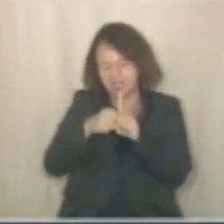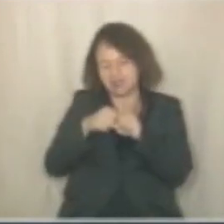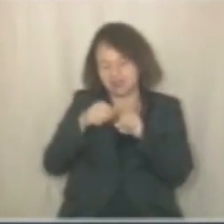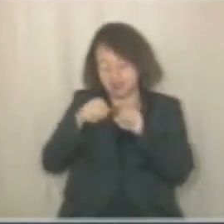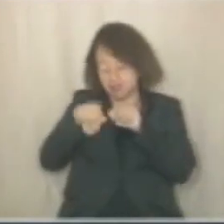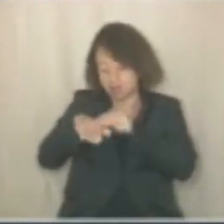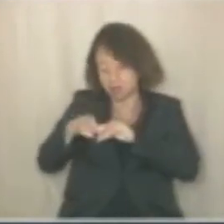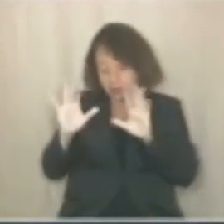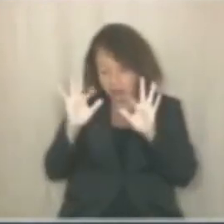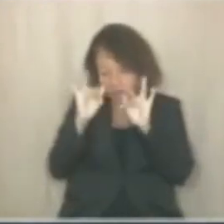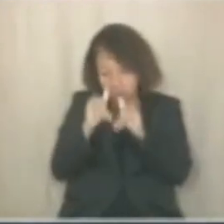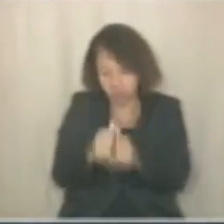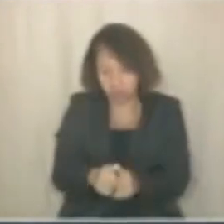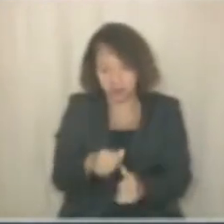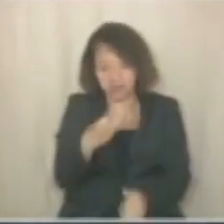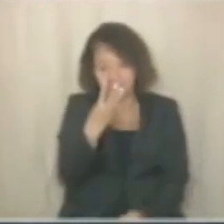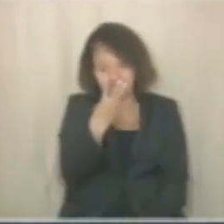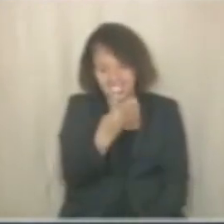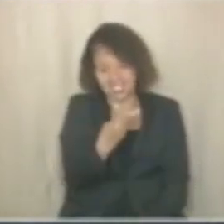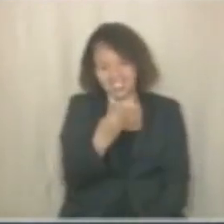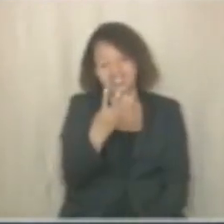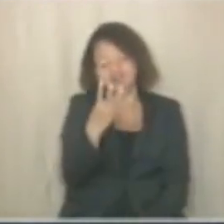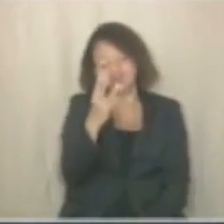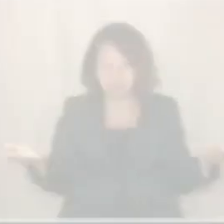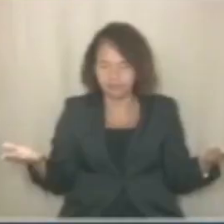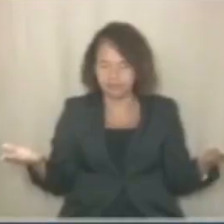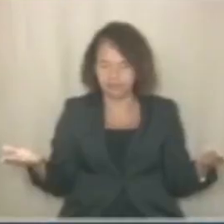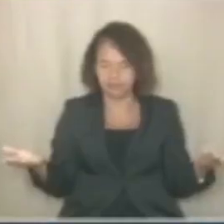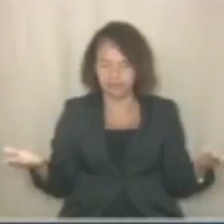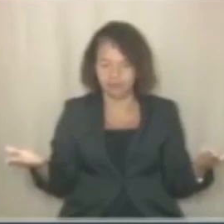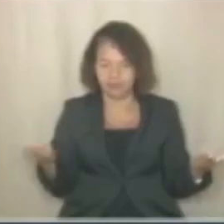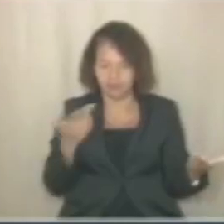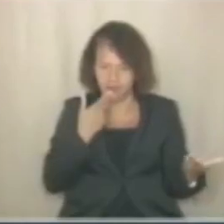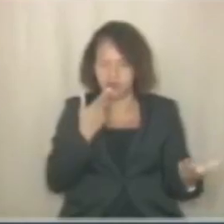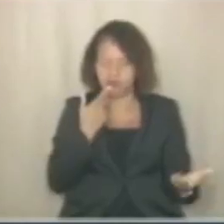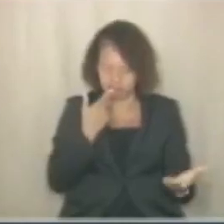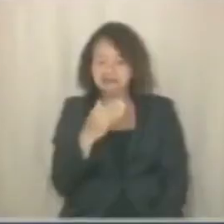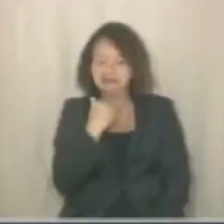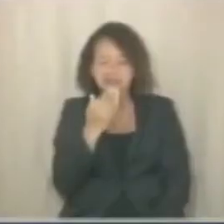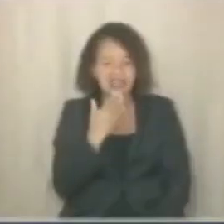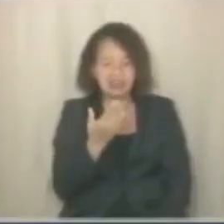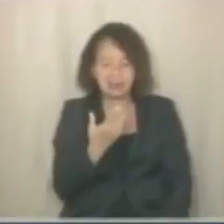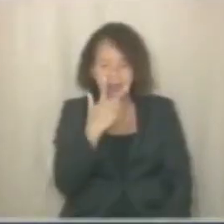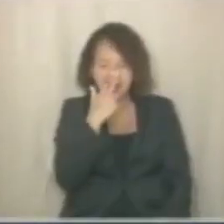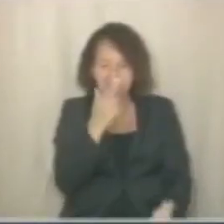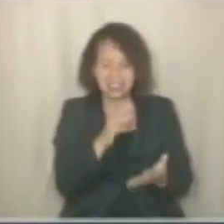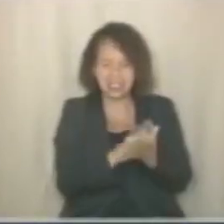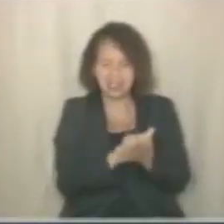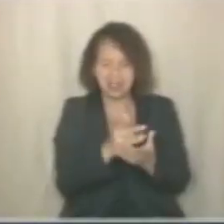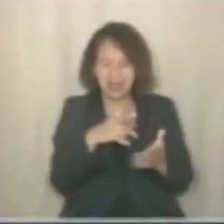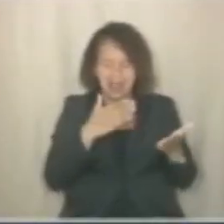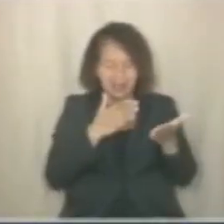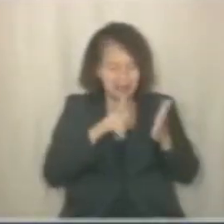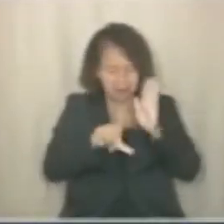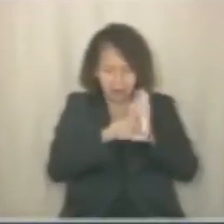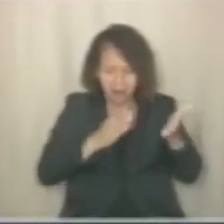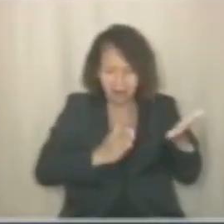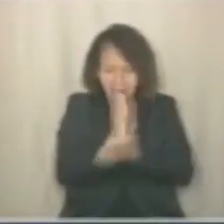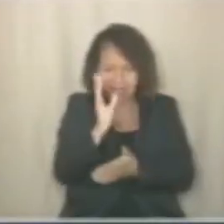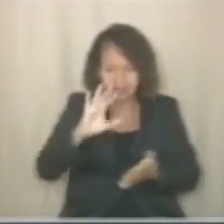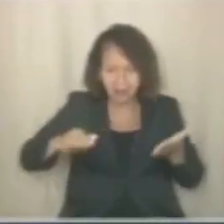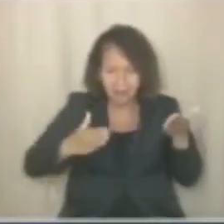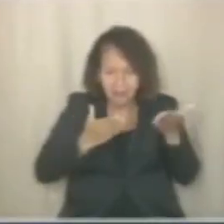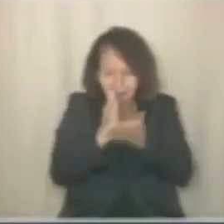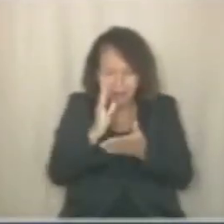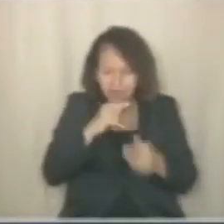transporte complementar, com 387 mil em déficit. Eu vou fazer valer essa lei. Isso aqui foi lei que foi aprovada e hoje não